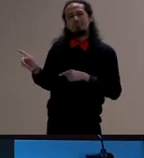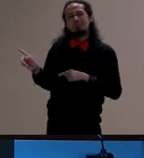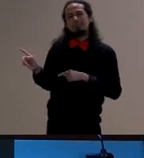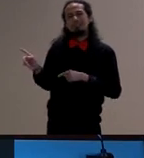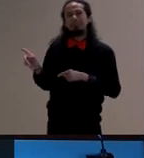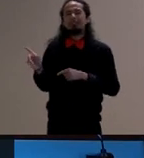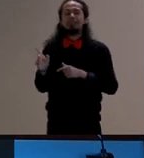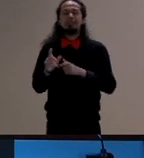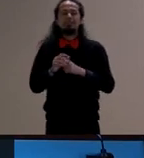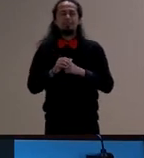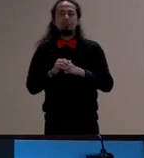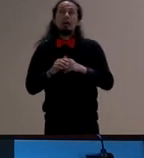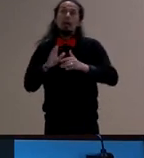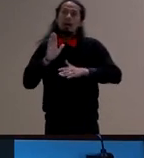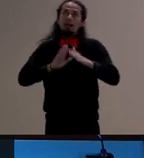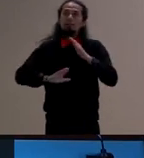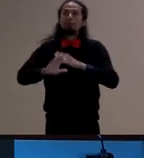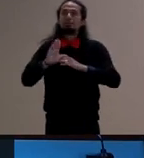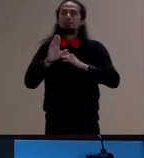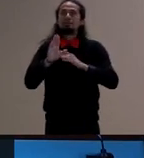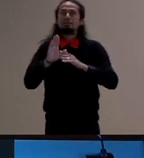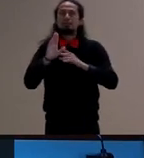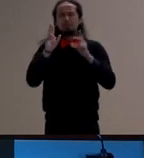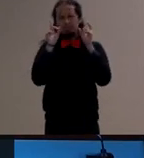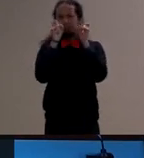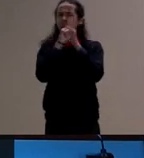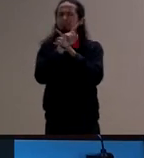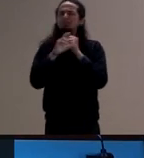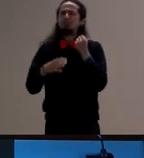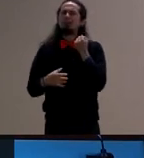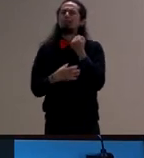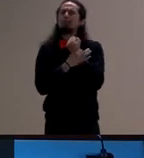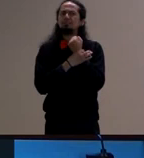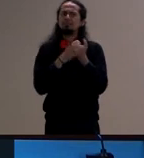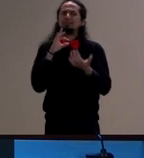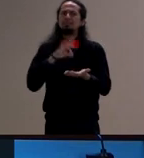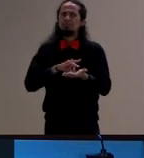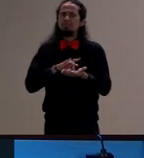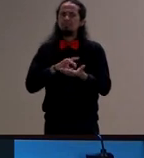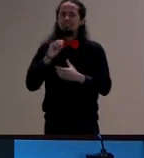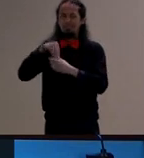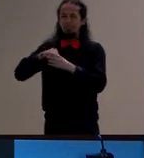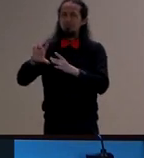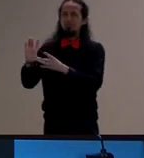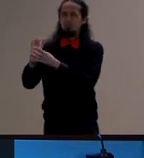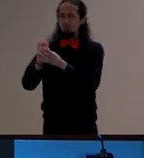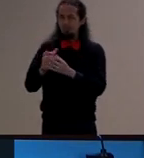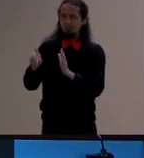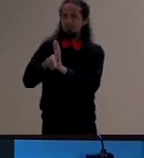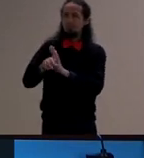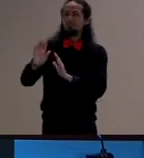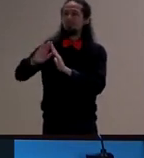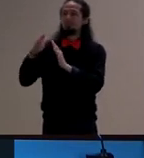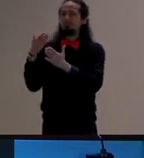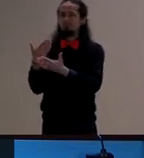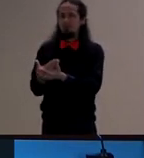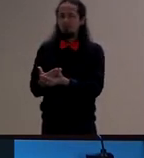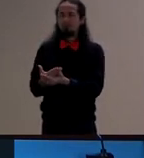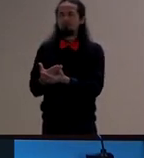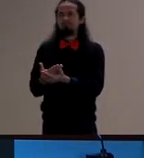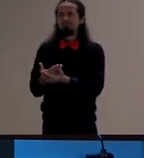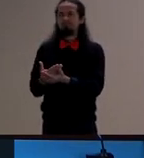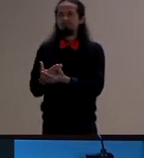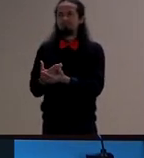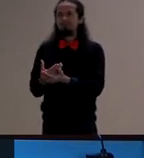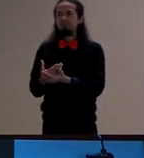que às vezes é difícil de garantir nos contextos escolares onde às vezes a gente também está muito